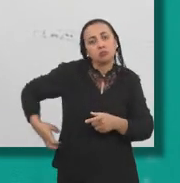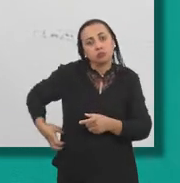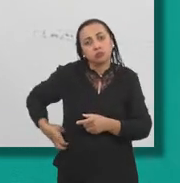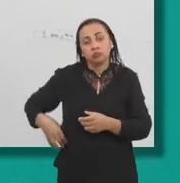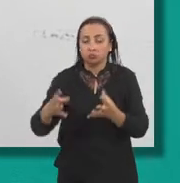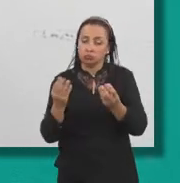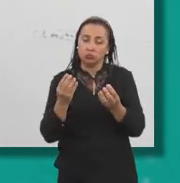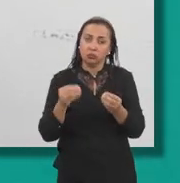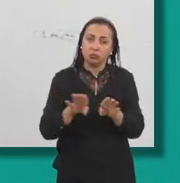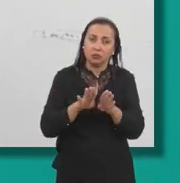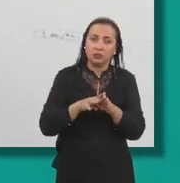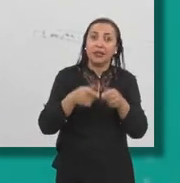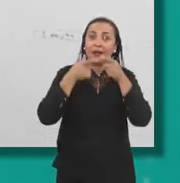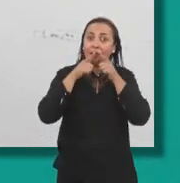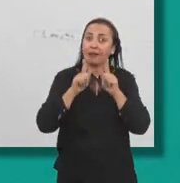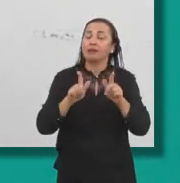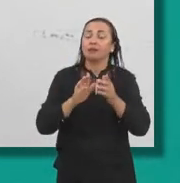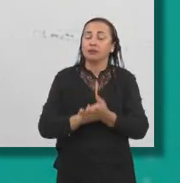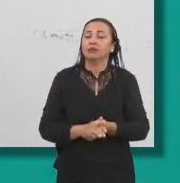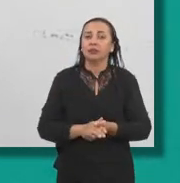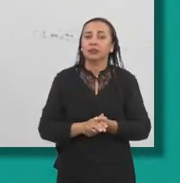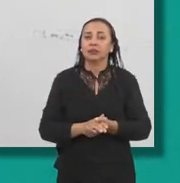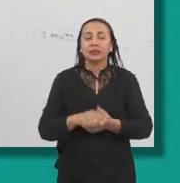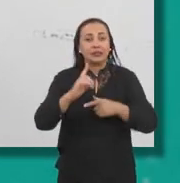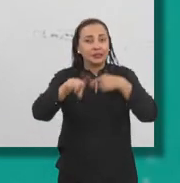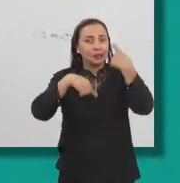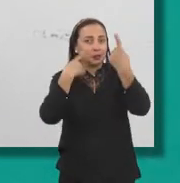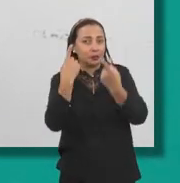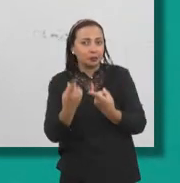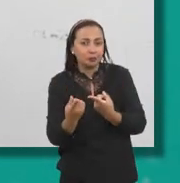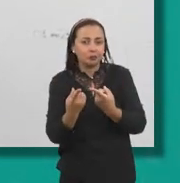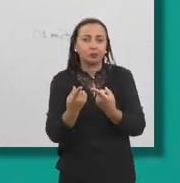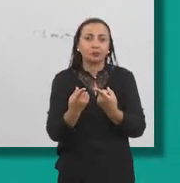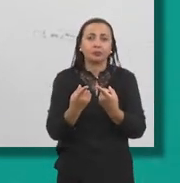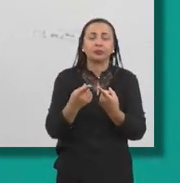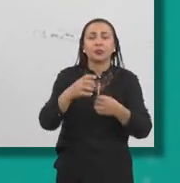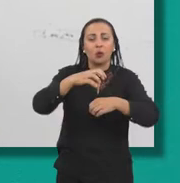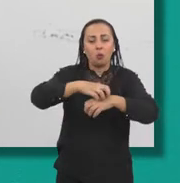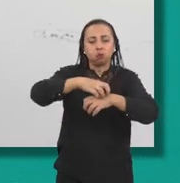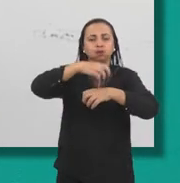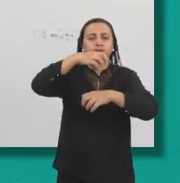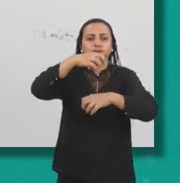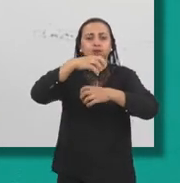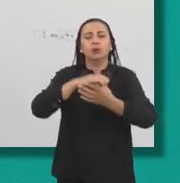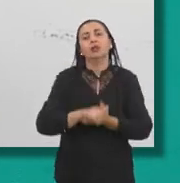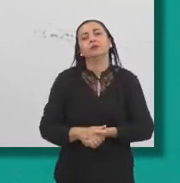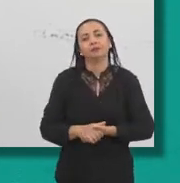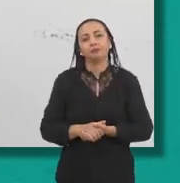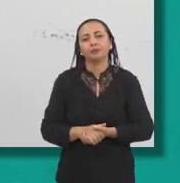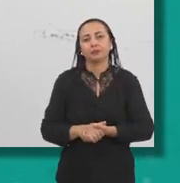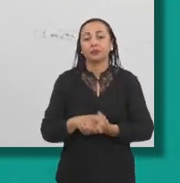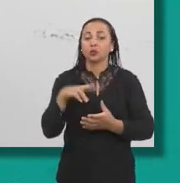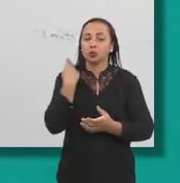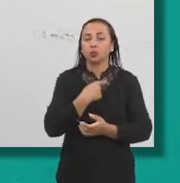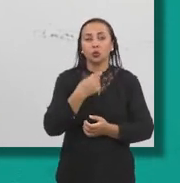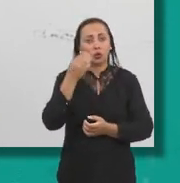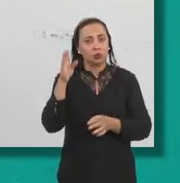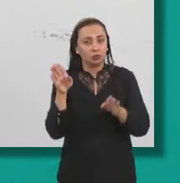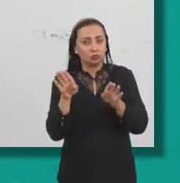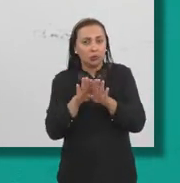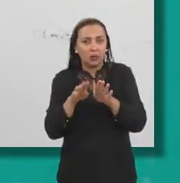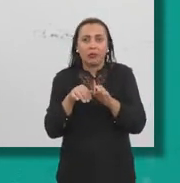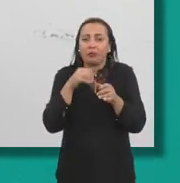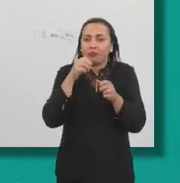muitas delas até graves, após o quadro infeccioso. E nós resolvemos, então,